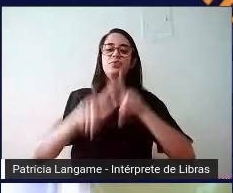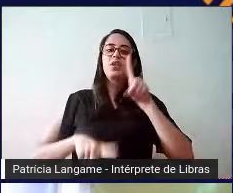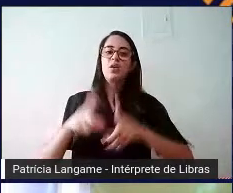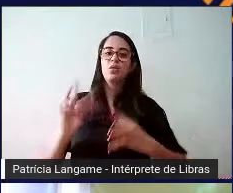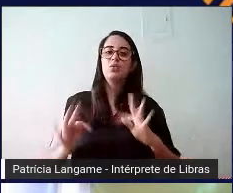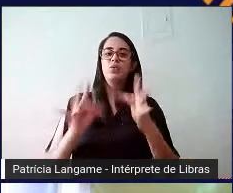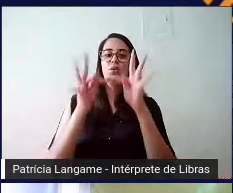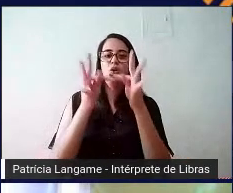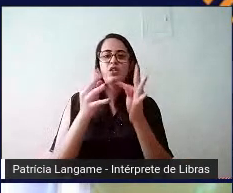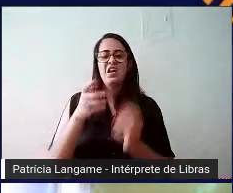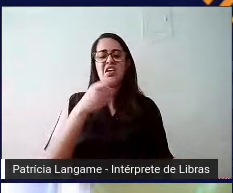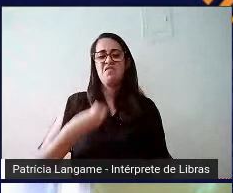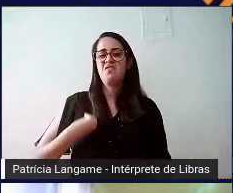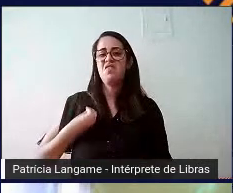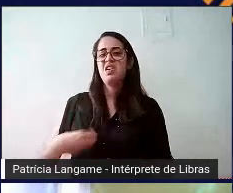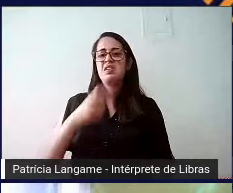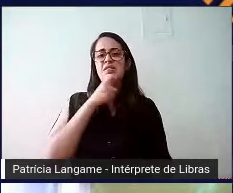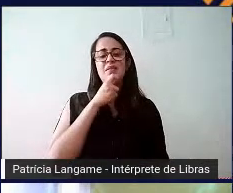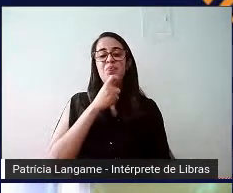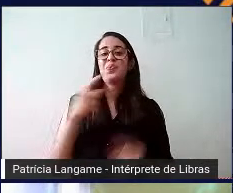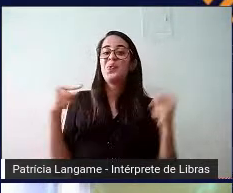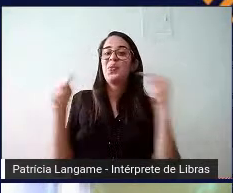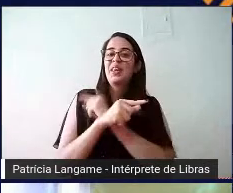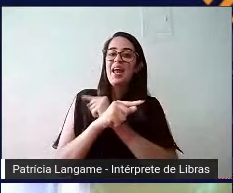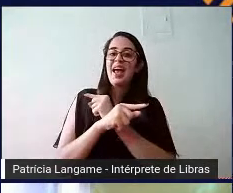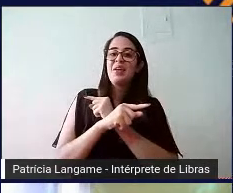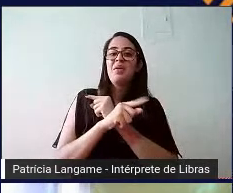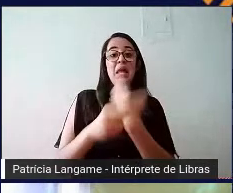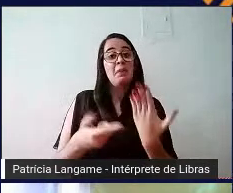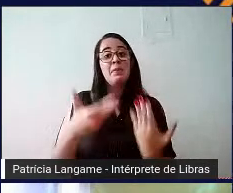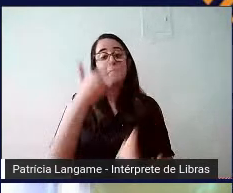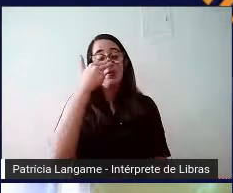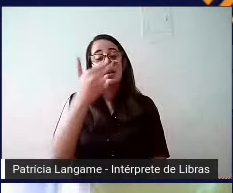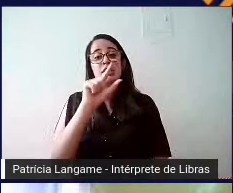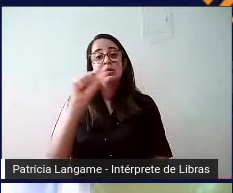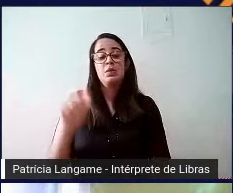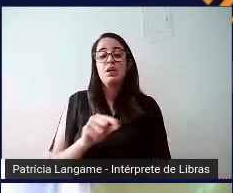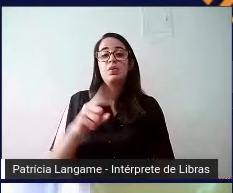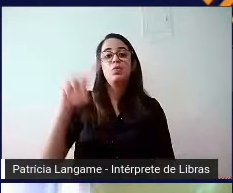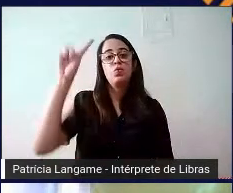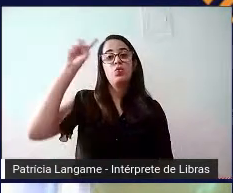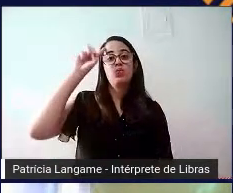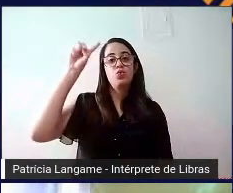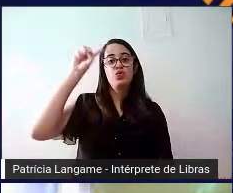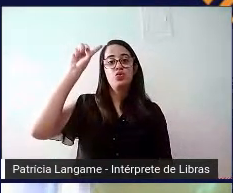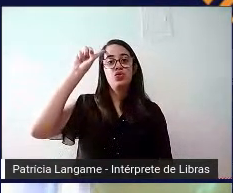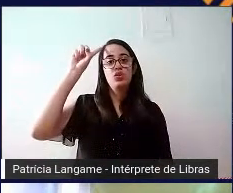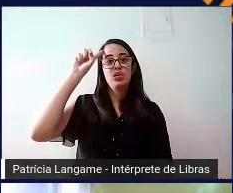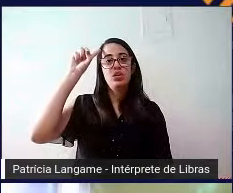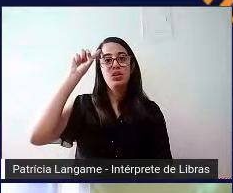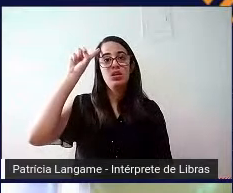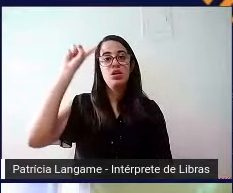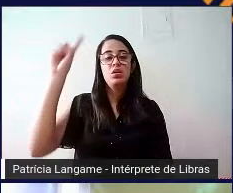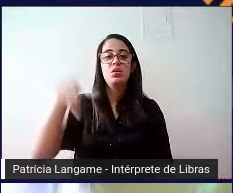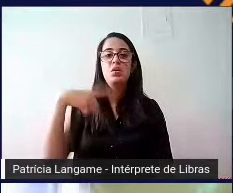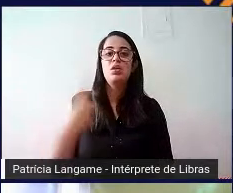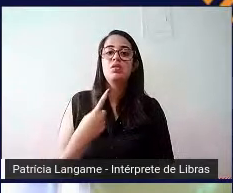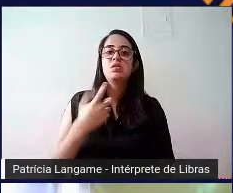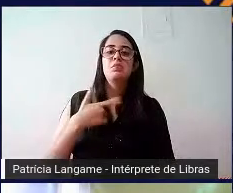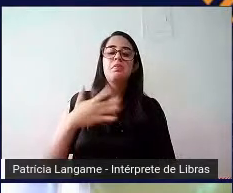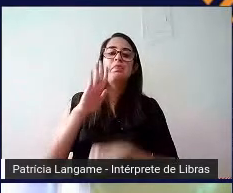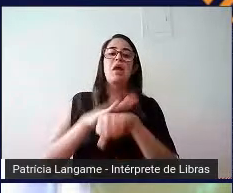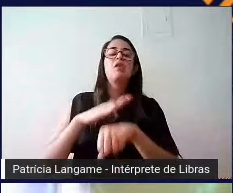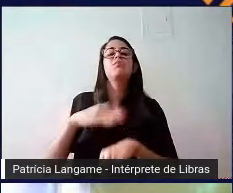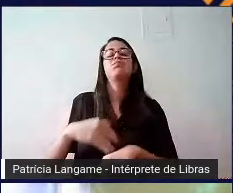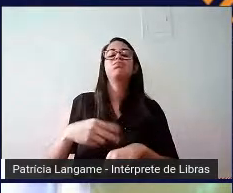ver sem eles. pelo contrário, a tendência me parece que a cada dia nós nos tornamos mais e mais dependentes